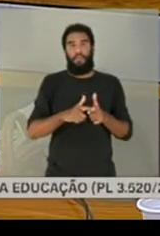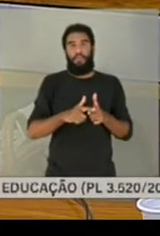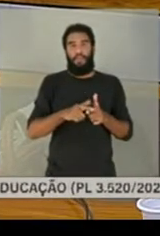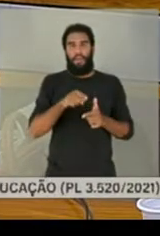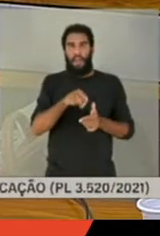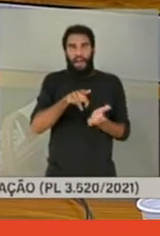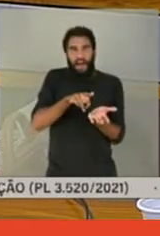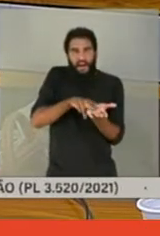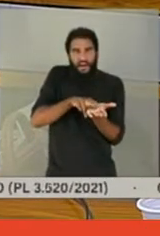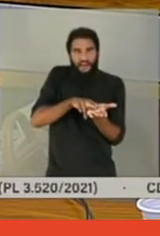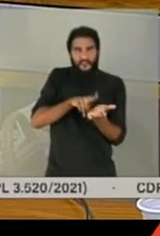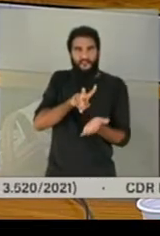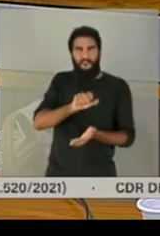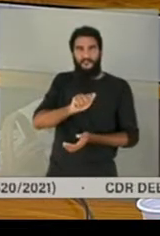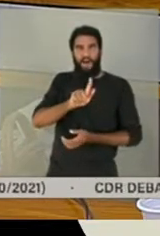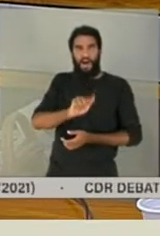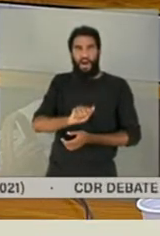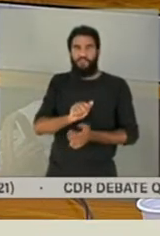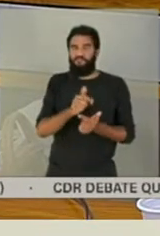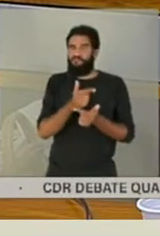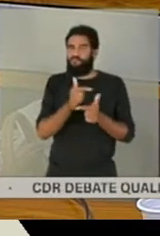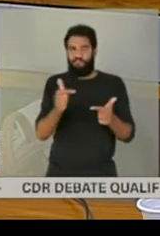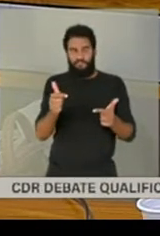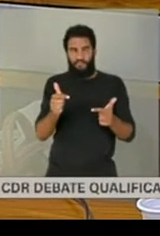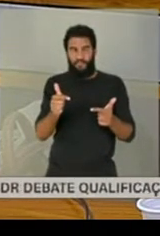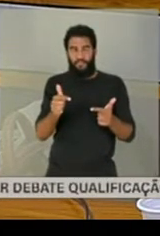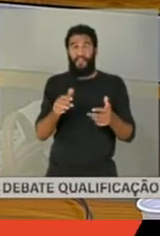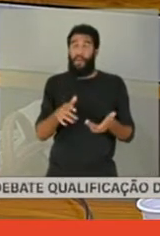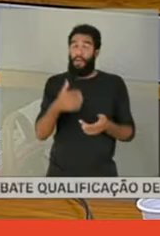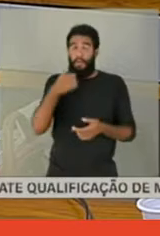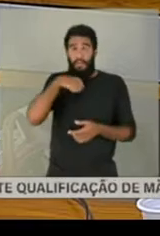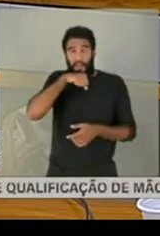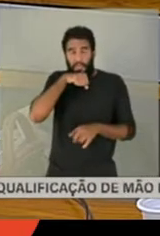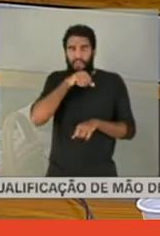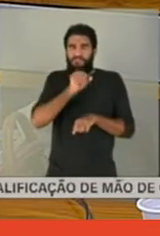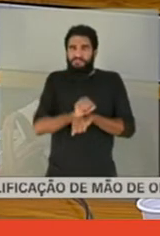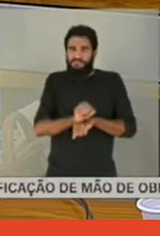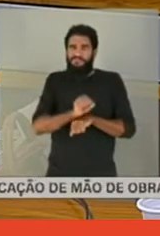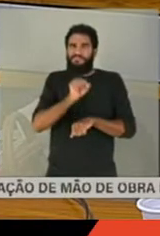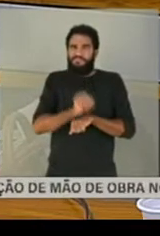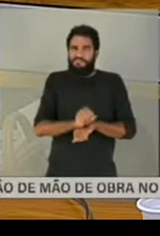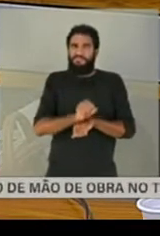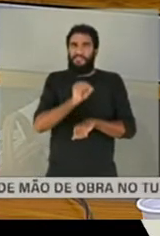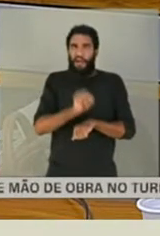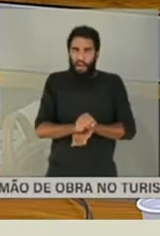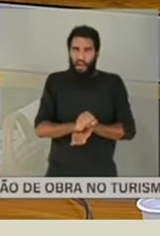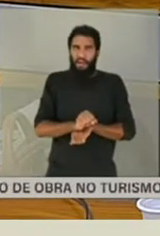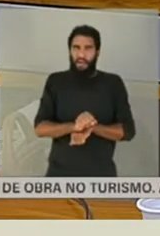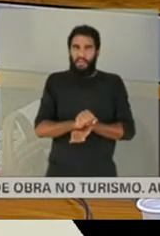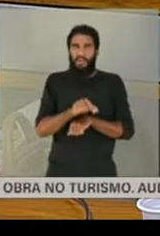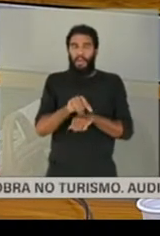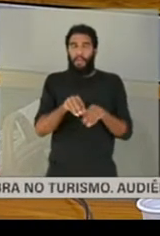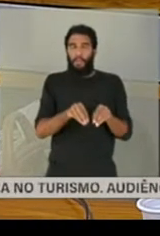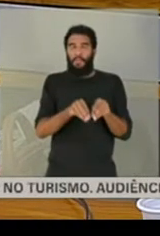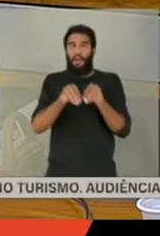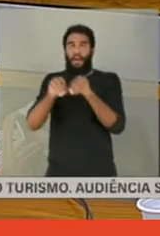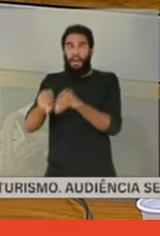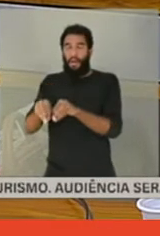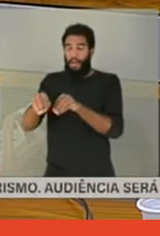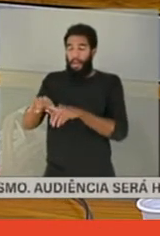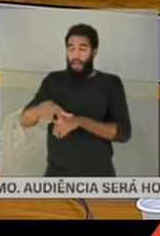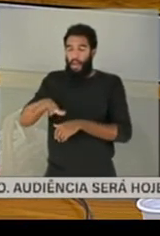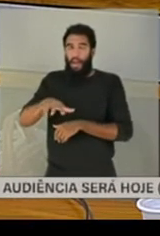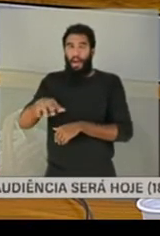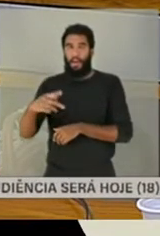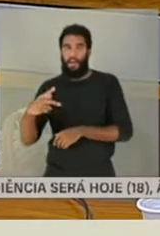hospital. Nós ficamos aguardando e minha mãe conseguiu a transferência para a unidade de Pinheiros,